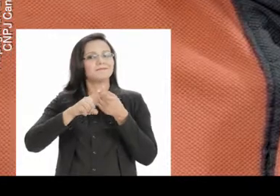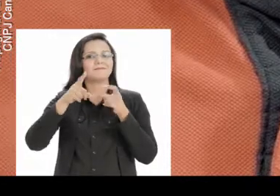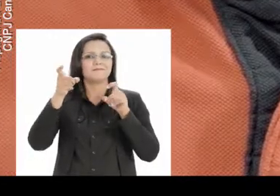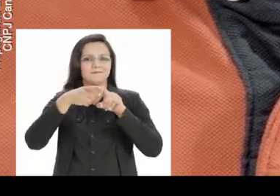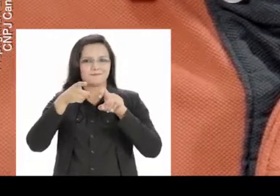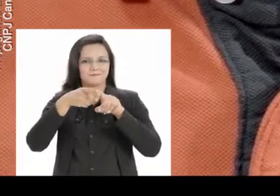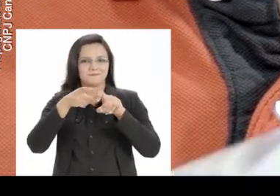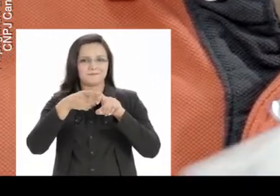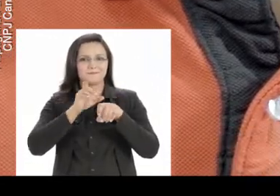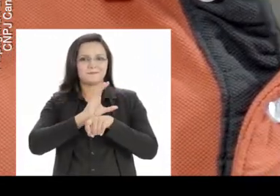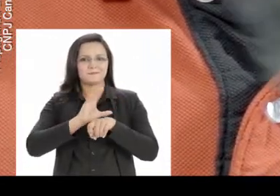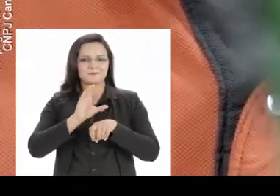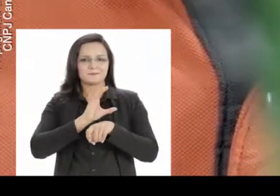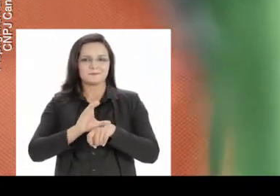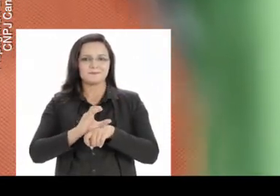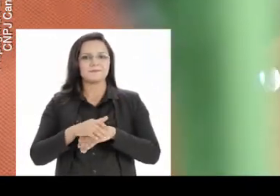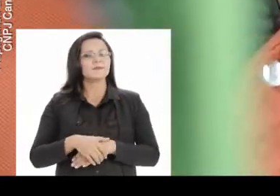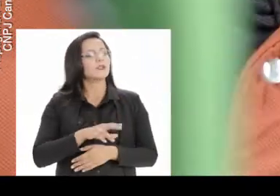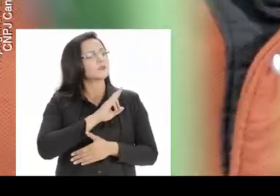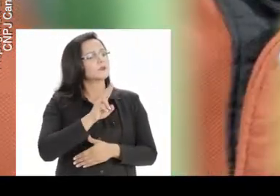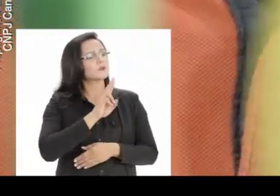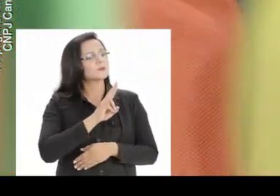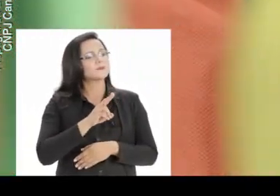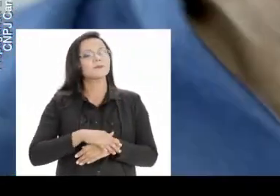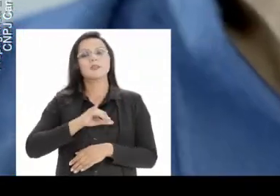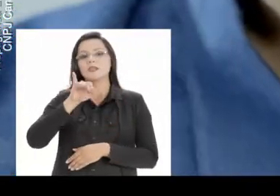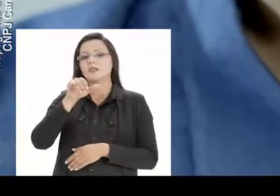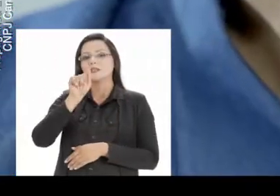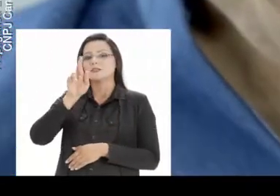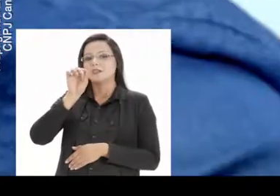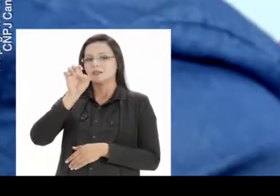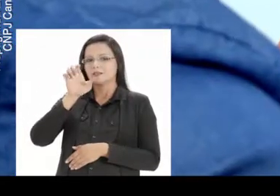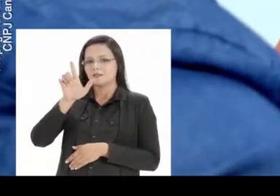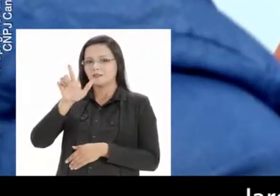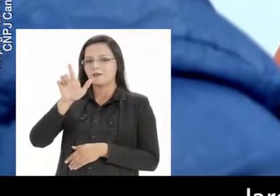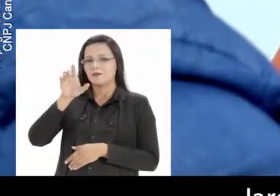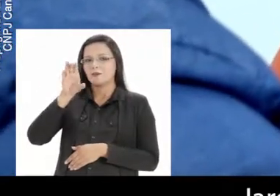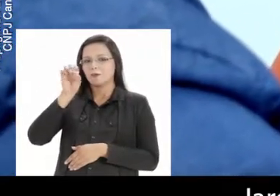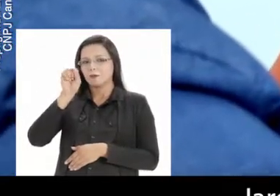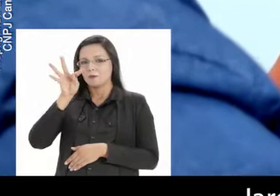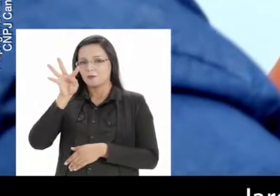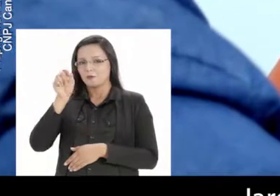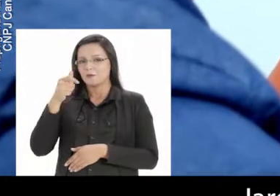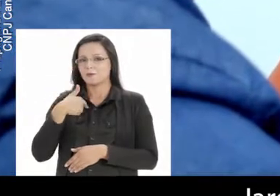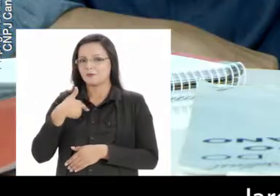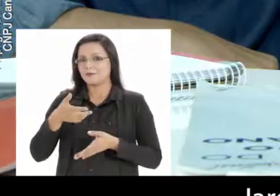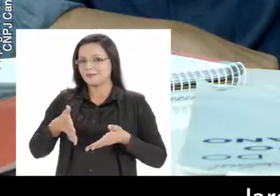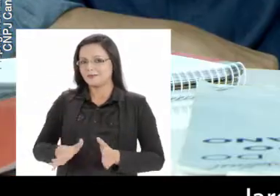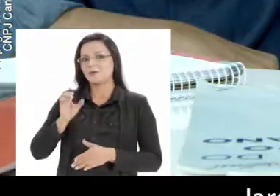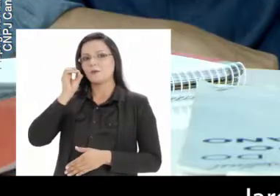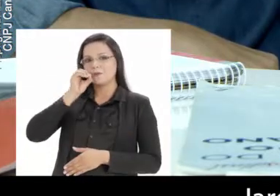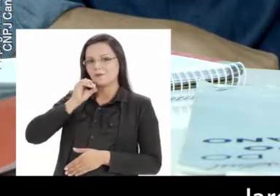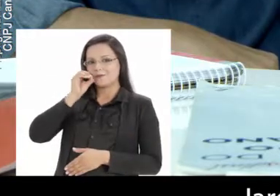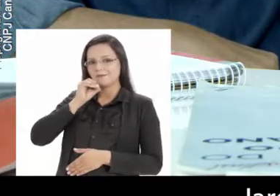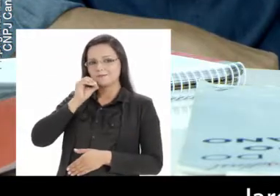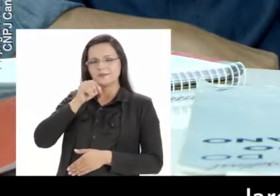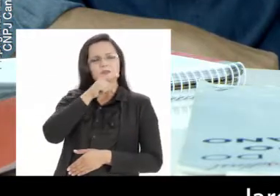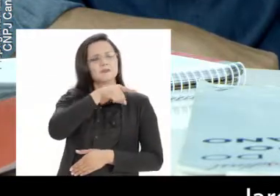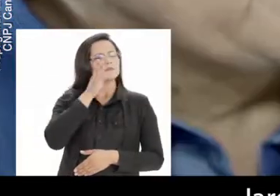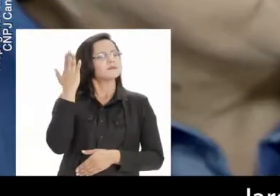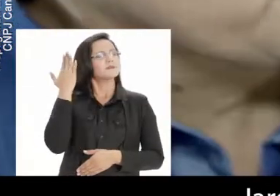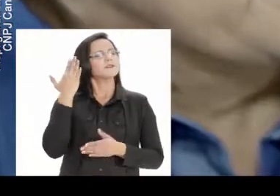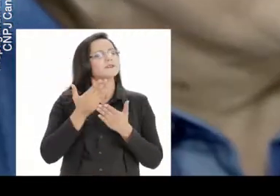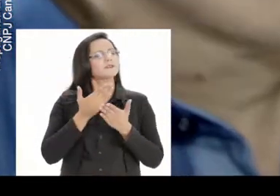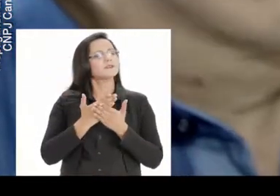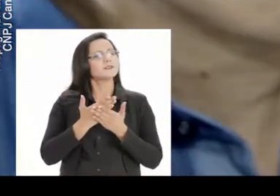inclusive para a medicina. Teu nome completo? É o Jardel Torres Costa, rança natural de